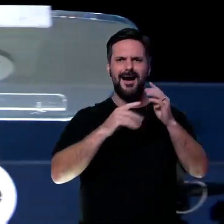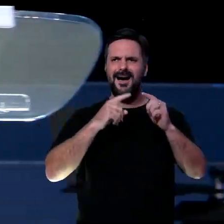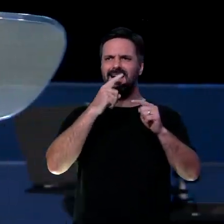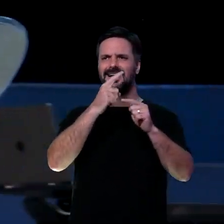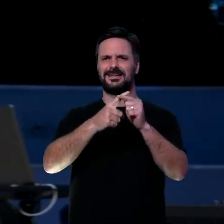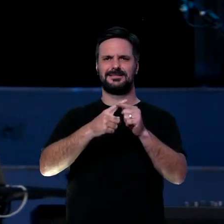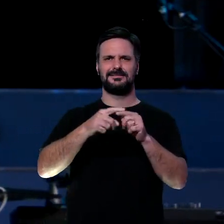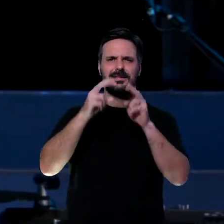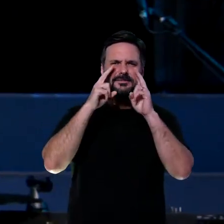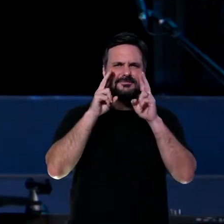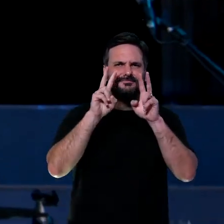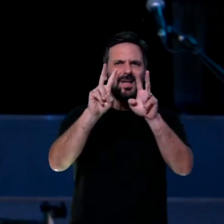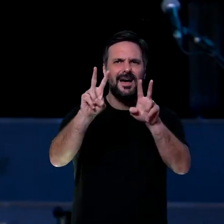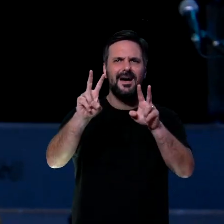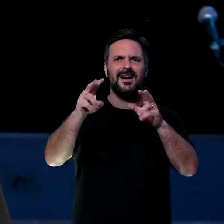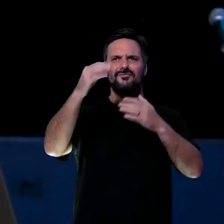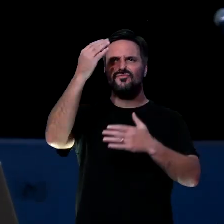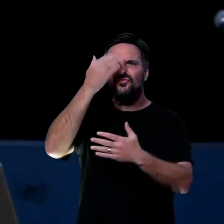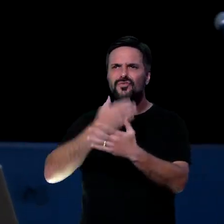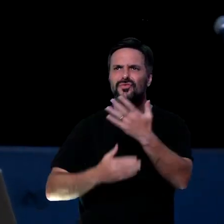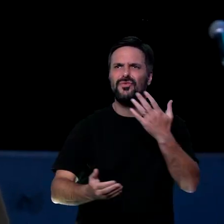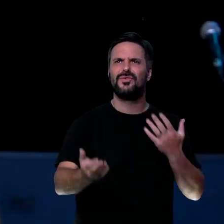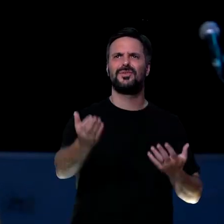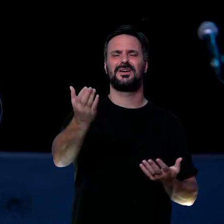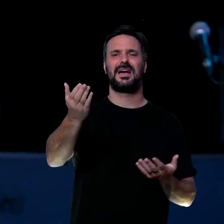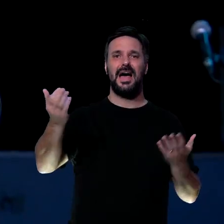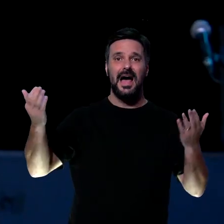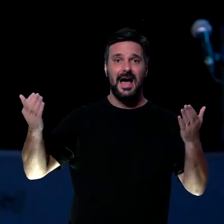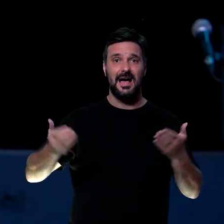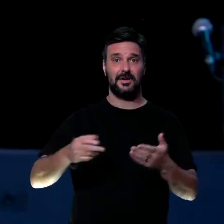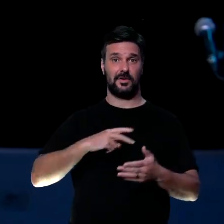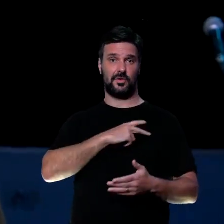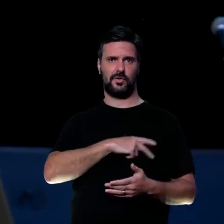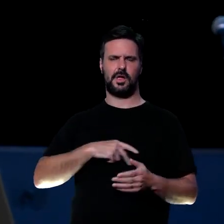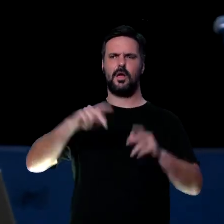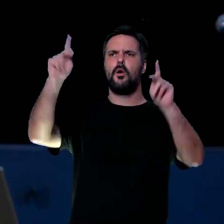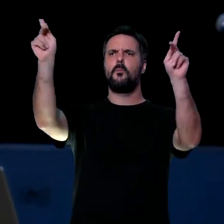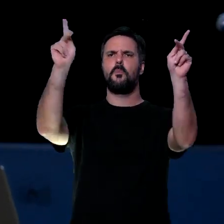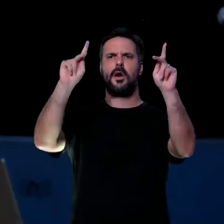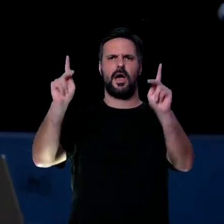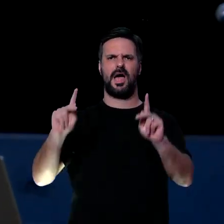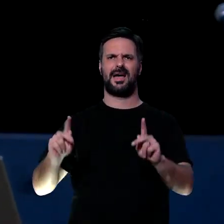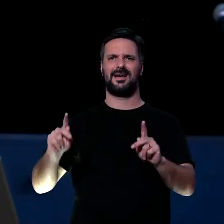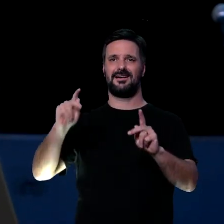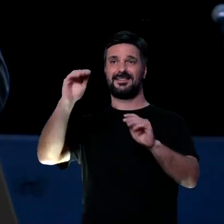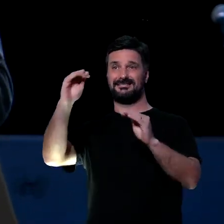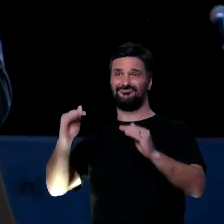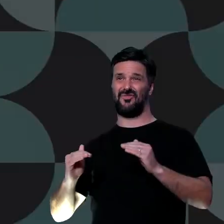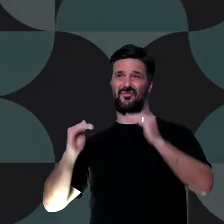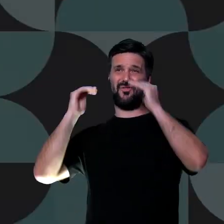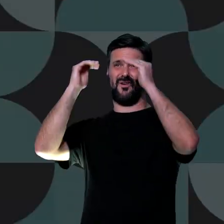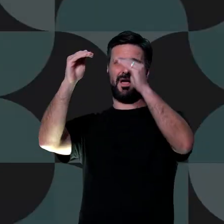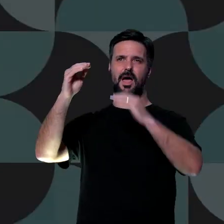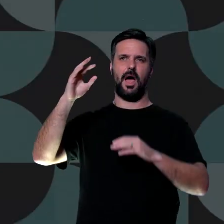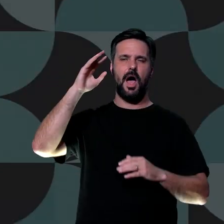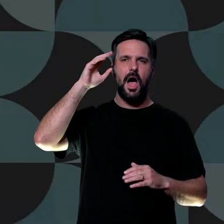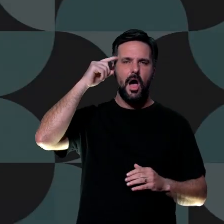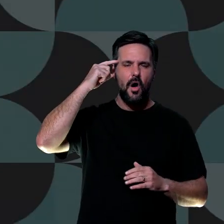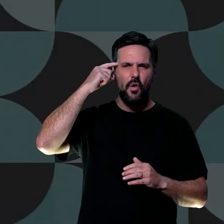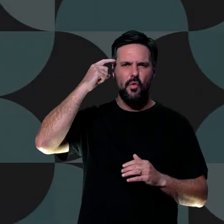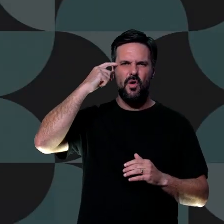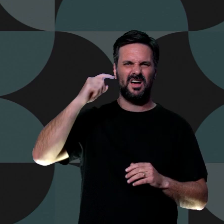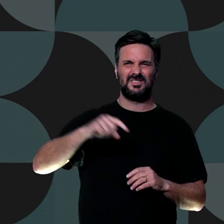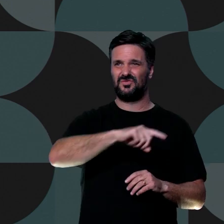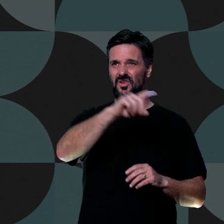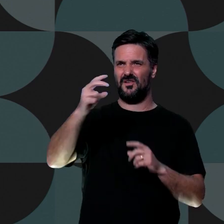a vida, enxergar as coisas e encarar a vida. Ele vai dizer e a paz de Deus que excede todo entendimento guardará os seus corações e as suas